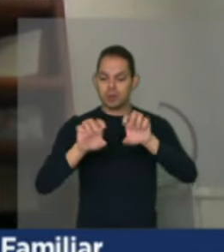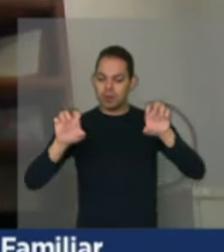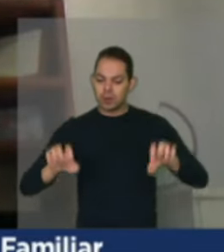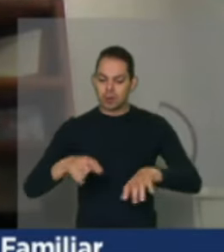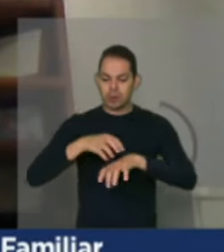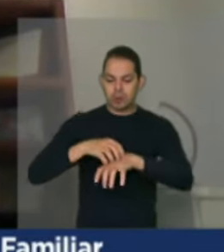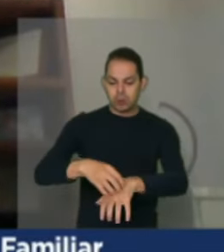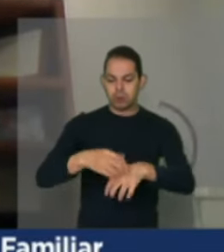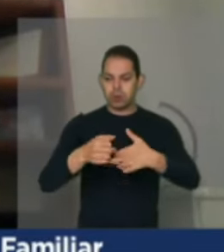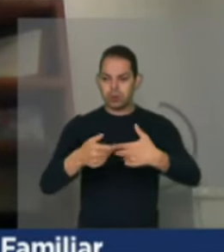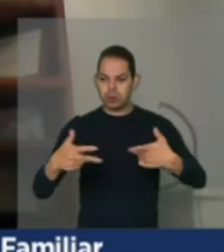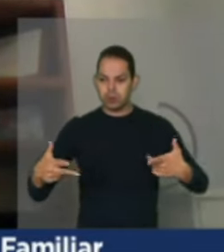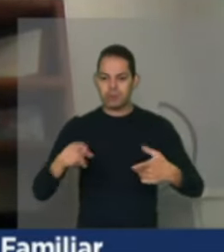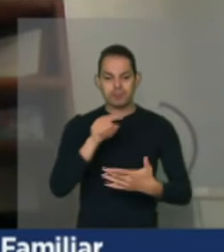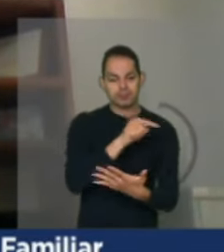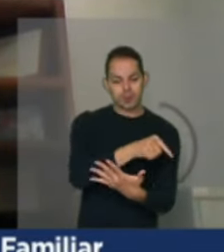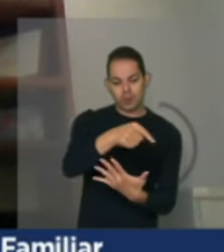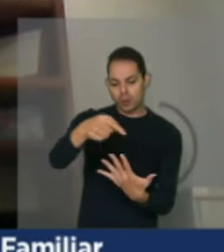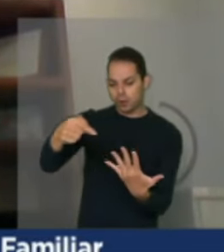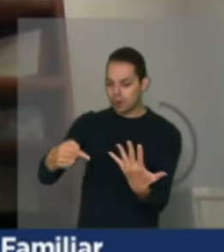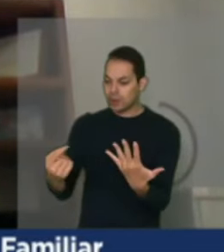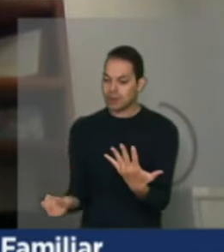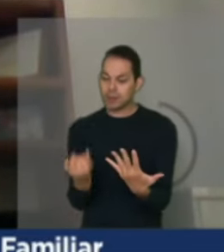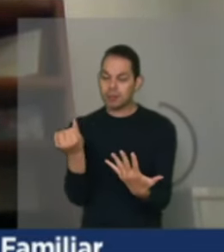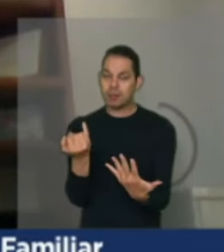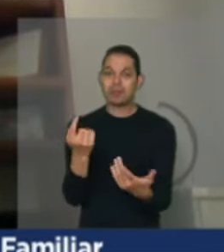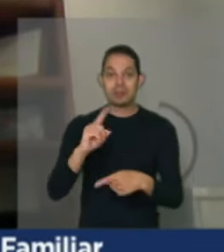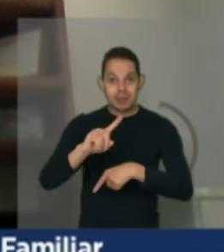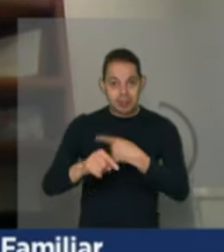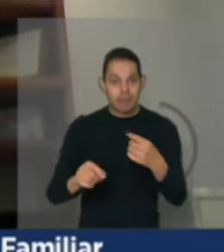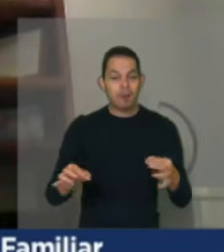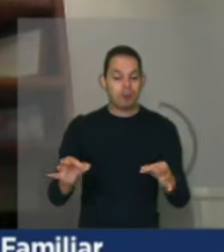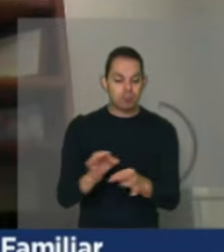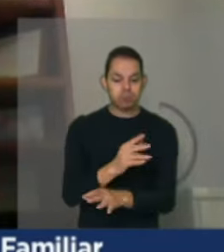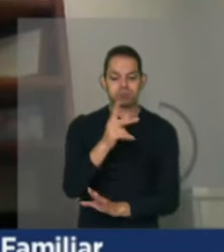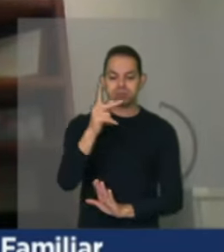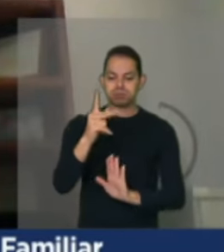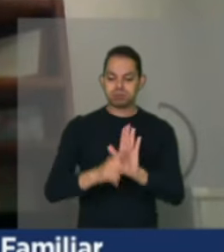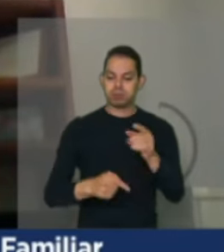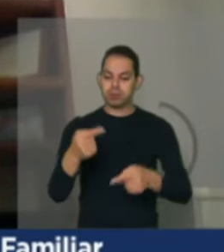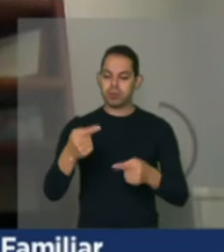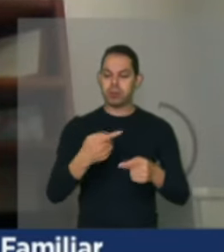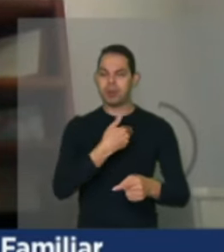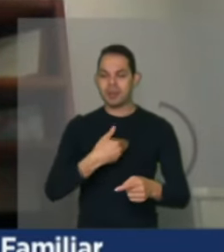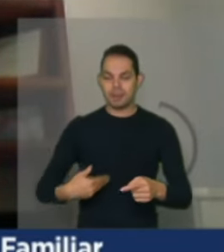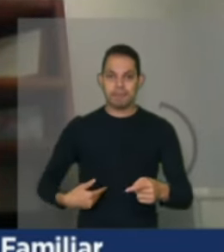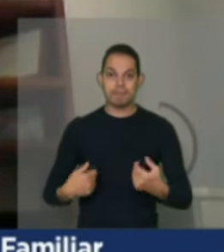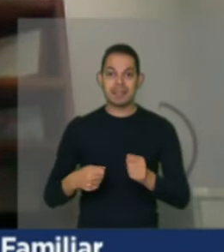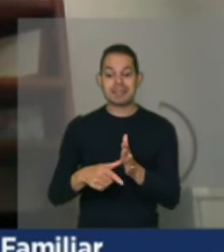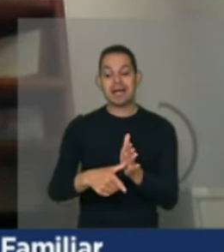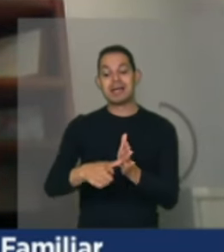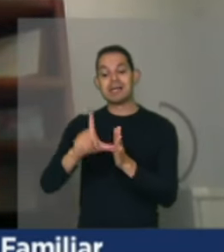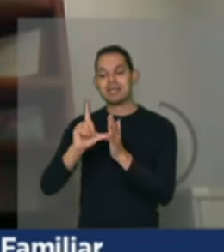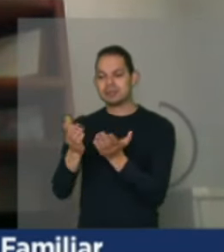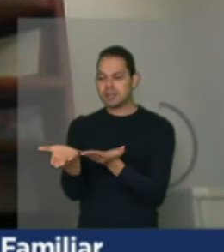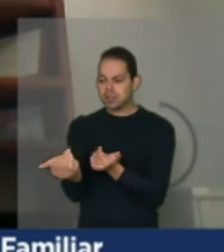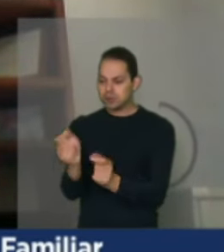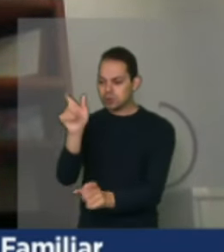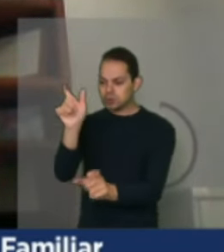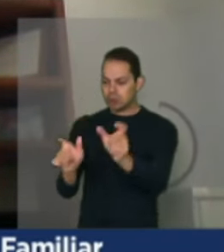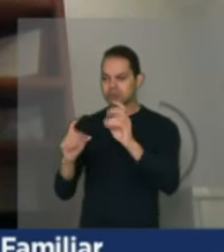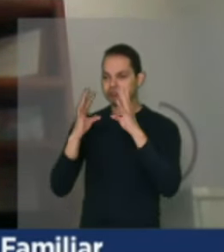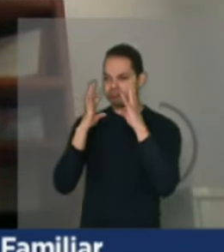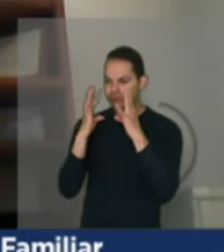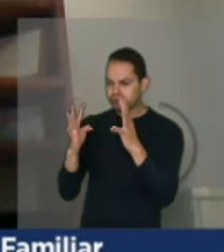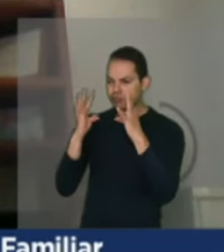fatores são fundamentais, não pode criar a política pública que quiser, mas a gente precisa ouvir os principais indivíduos